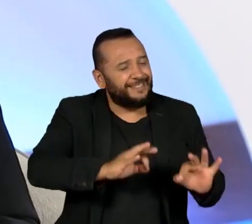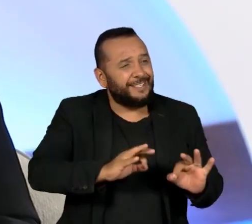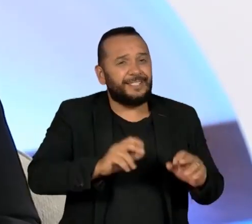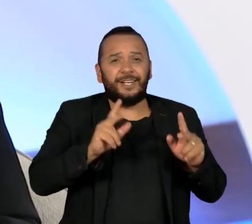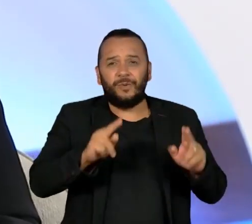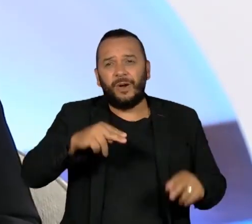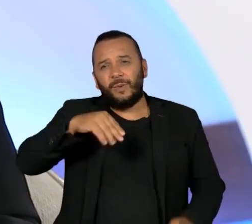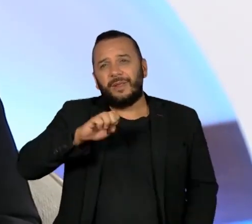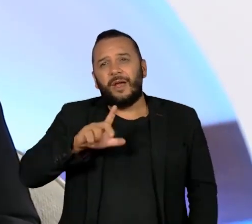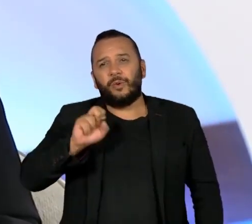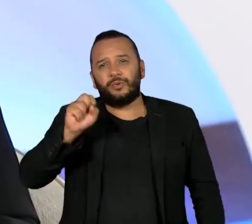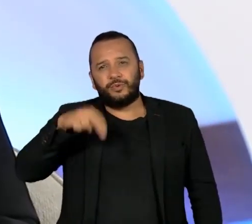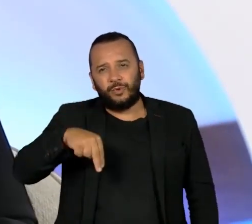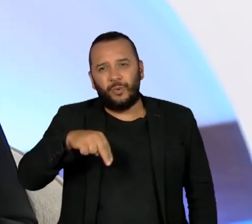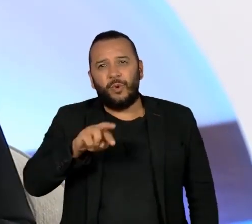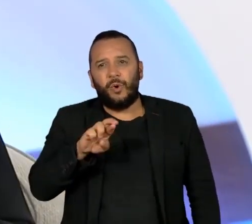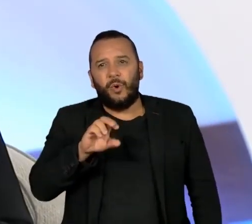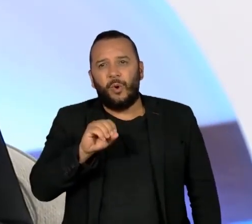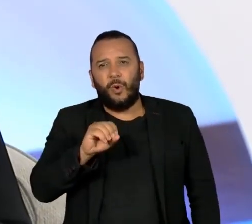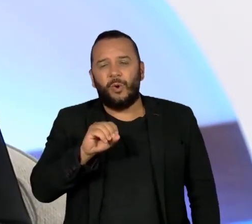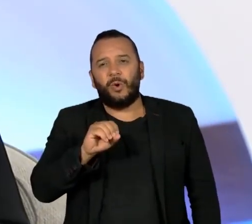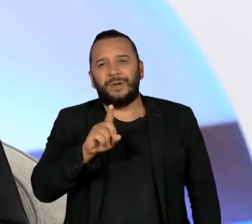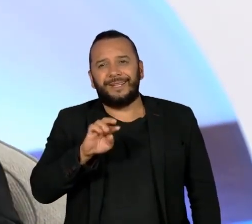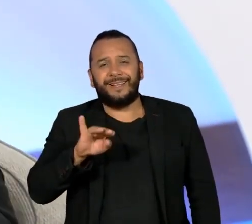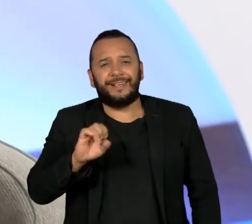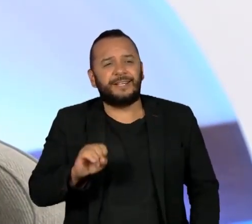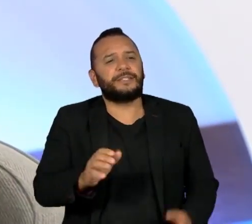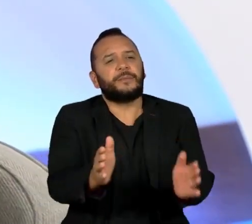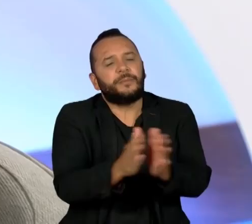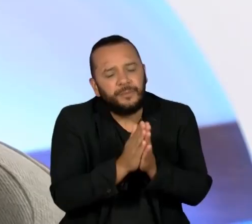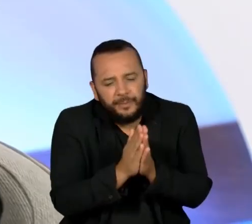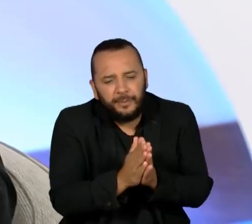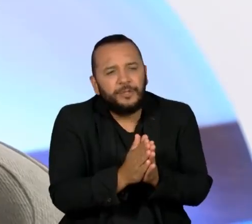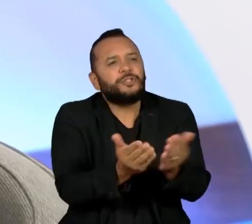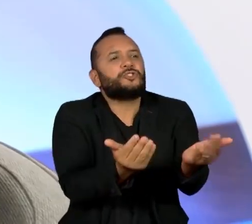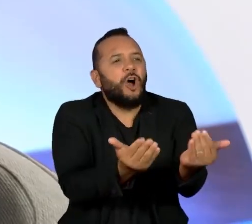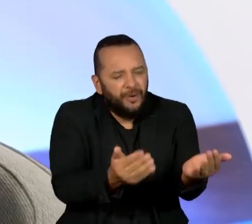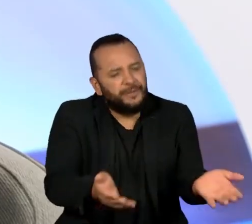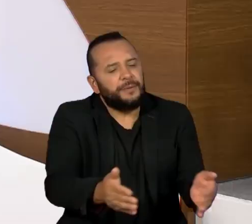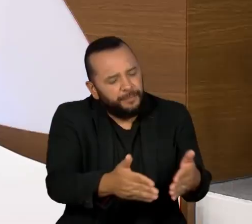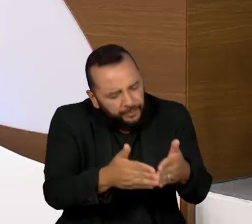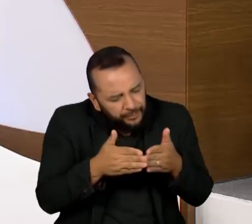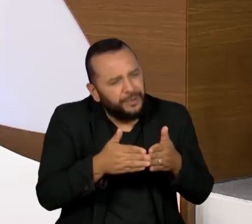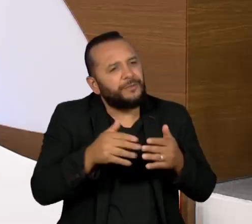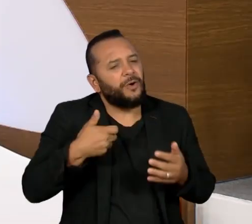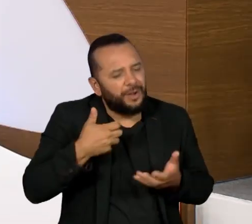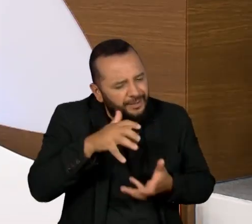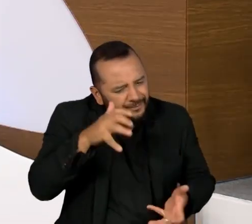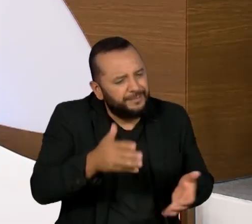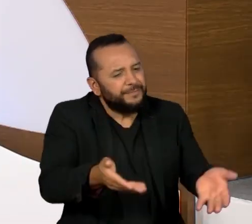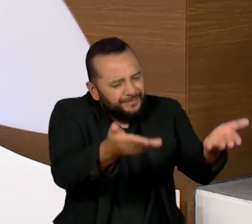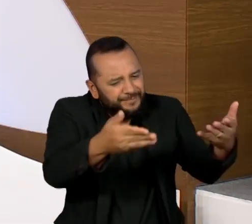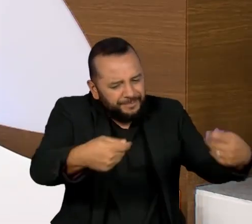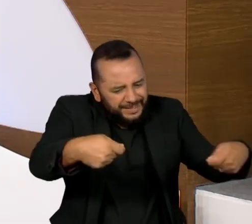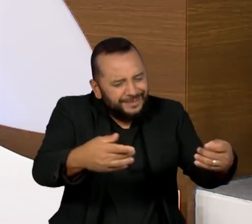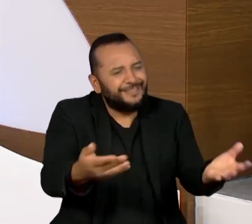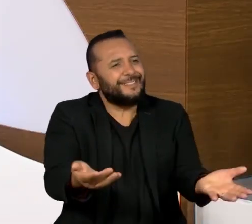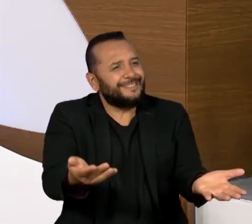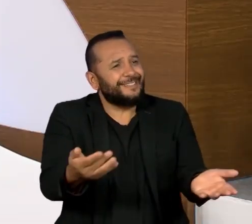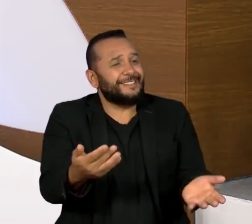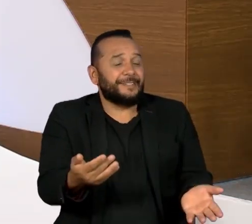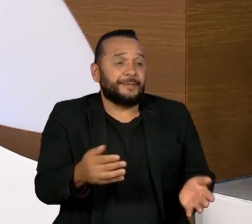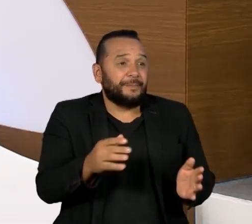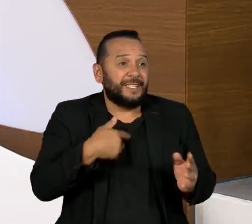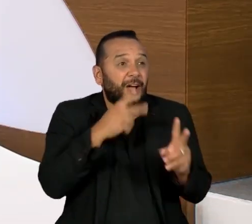Rodrigues é verdade, jovens envelheçam. Ao mesmo tempo, a força da juventude é uma coisa que você perde. Mas eu acho que